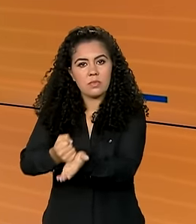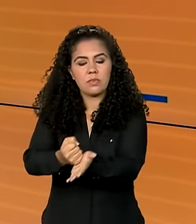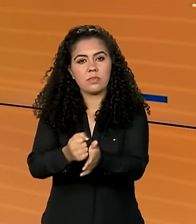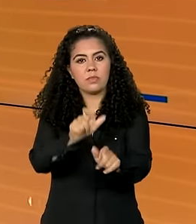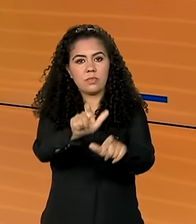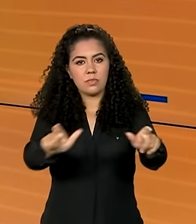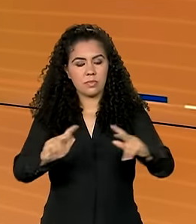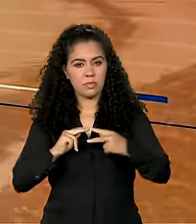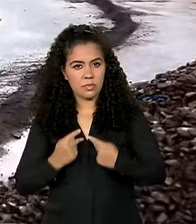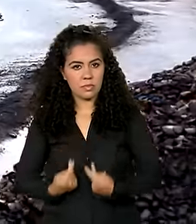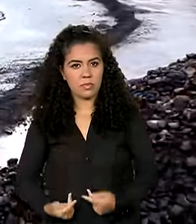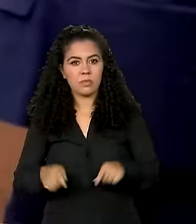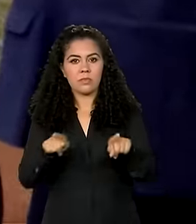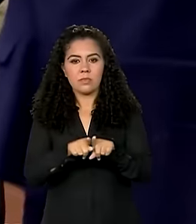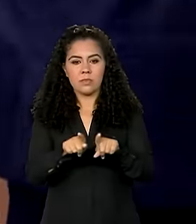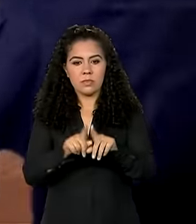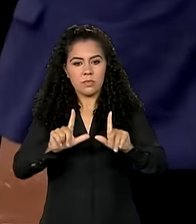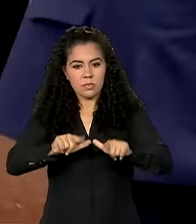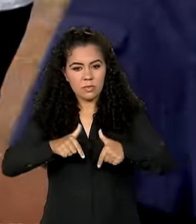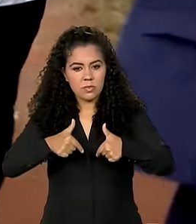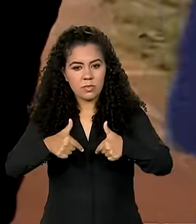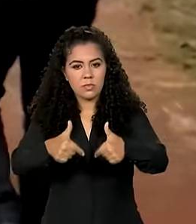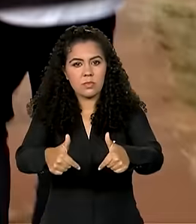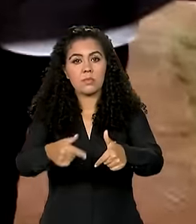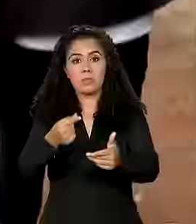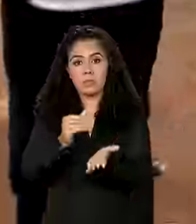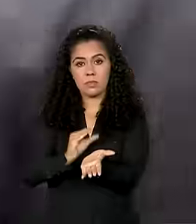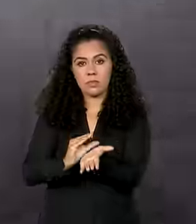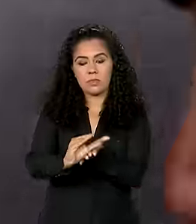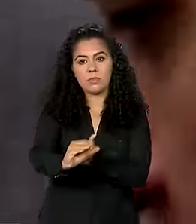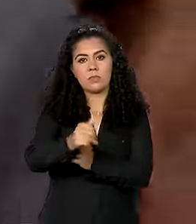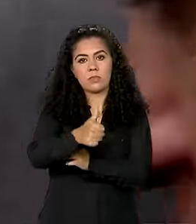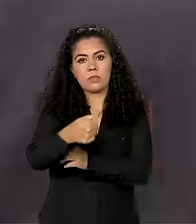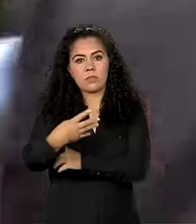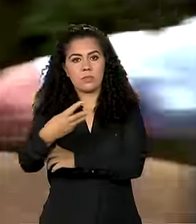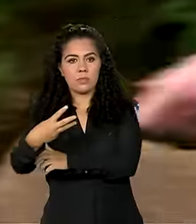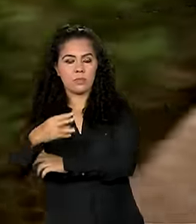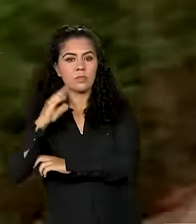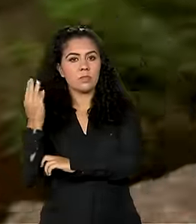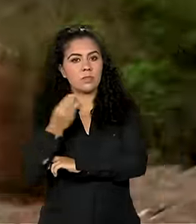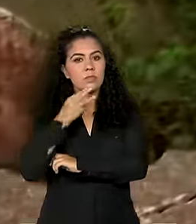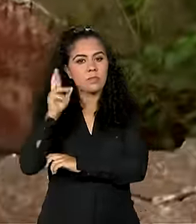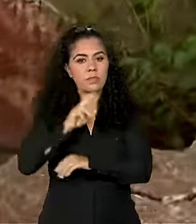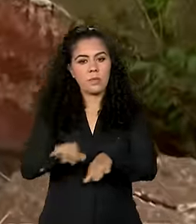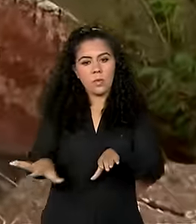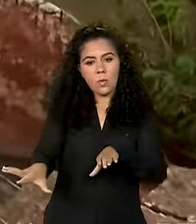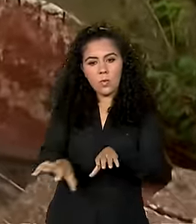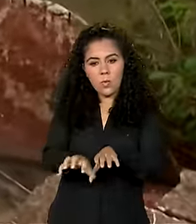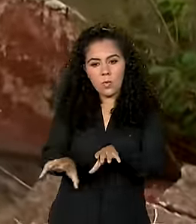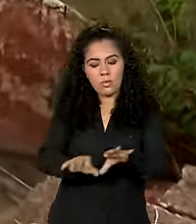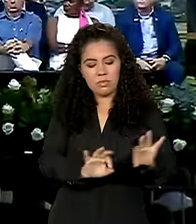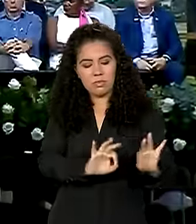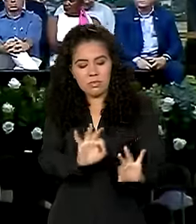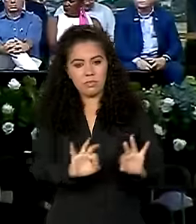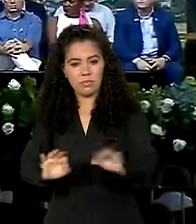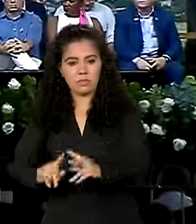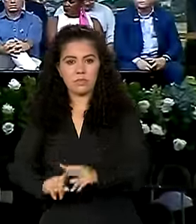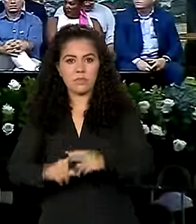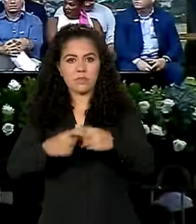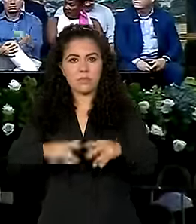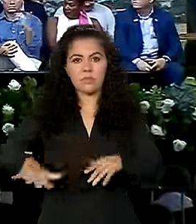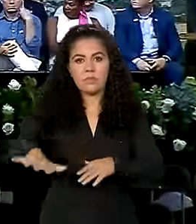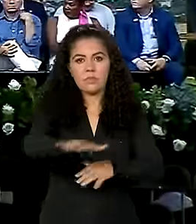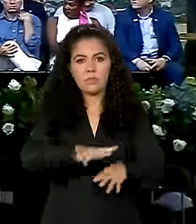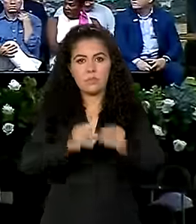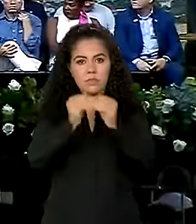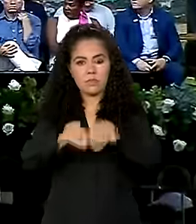enchentes, 143 milhões de reais vão ser investidos em obras de drenagem e reurbanização de áreas afetadas